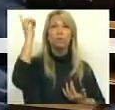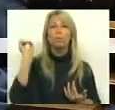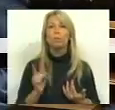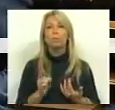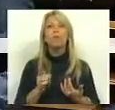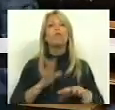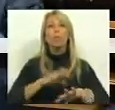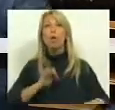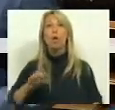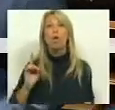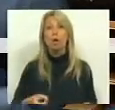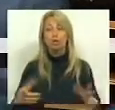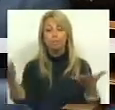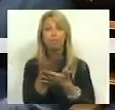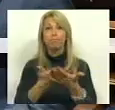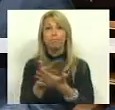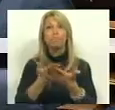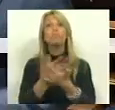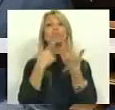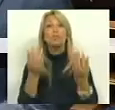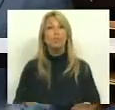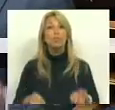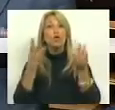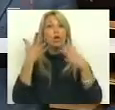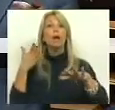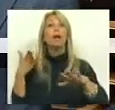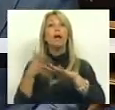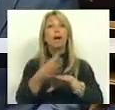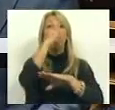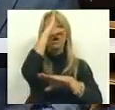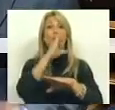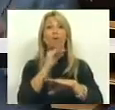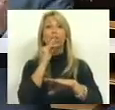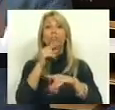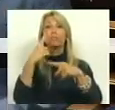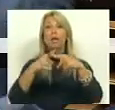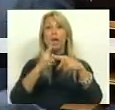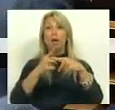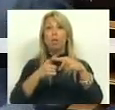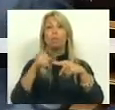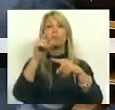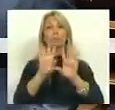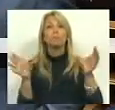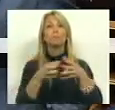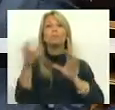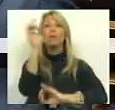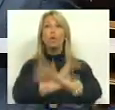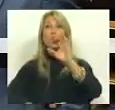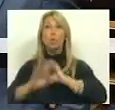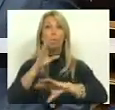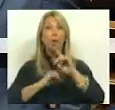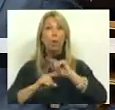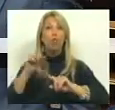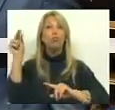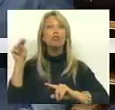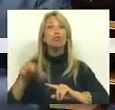que é que se deveu? É uma negociação que foi conseguida através do Governo grego e do Conselho Europeu em junho